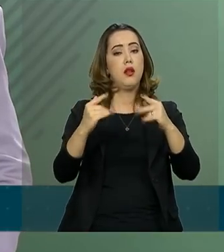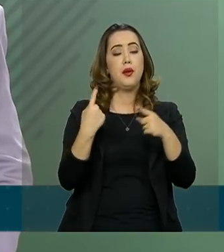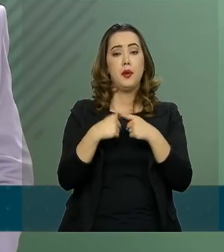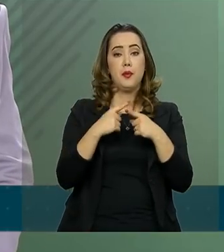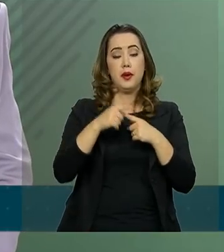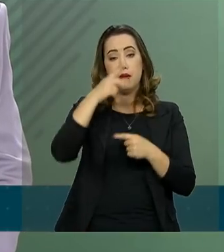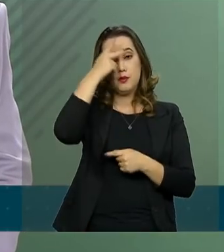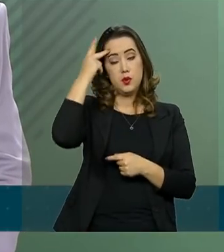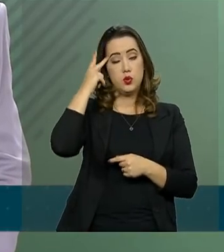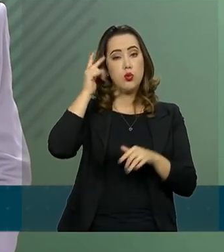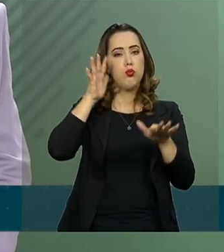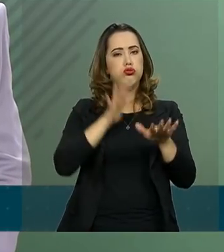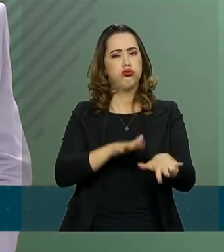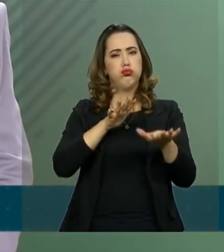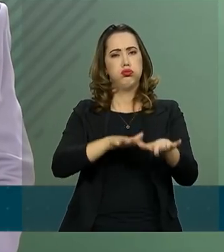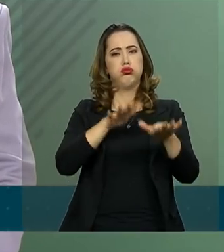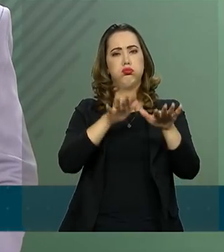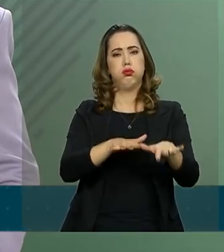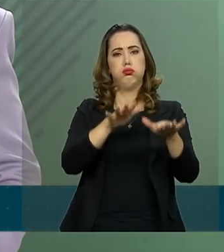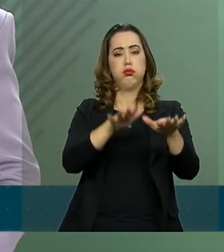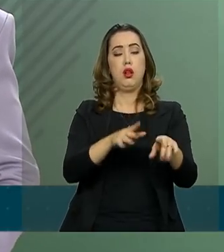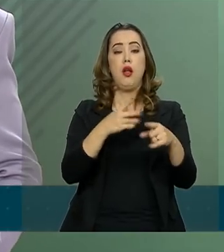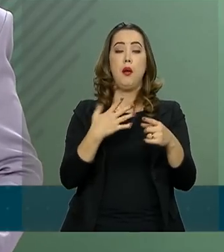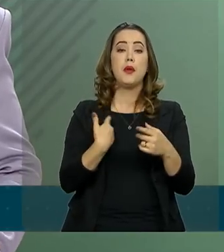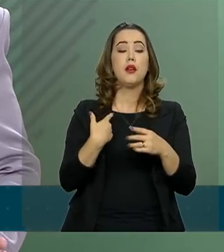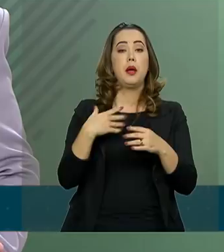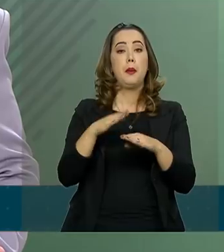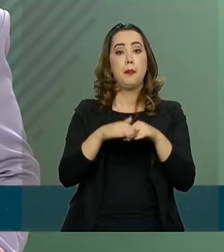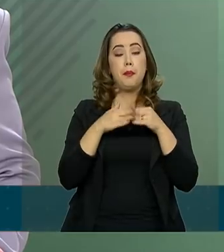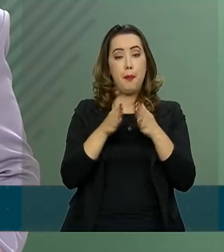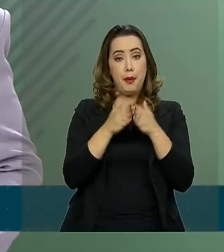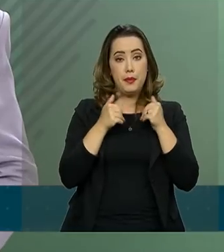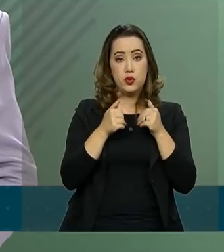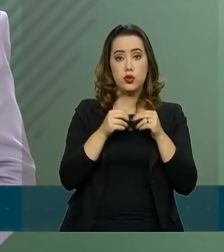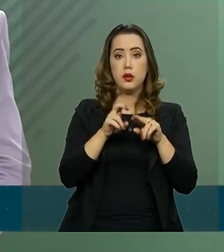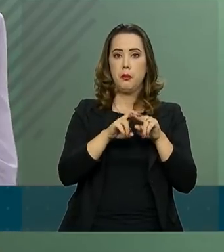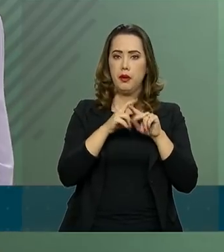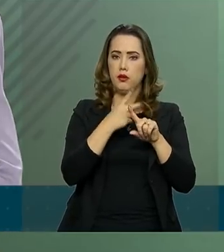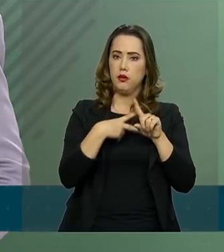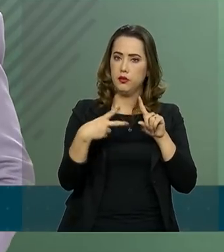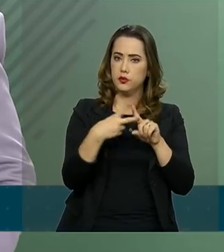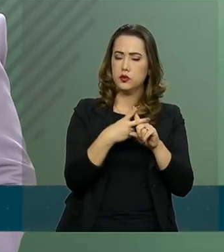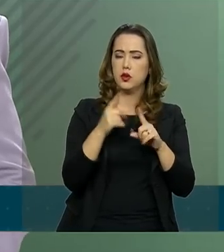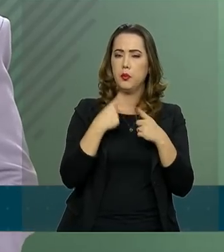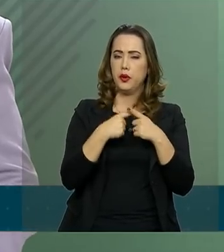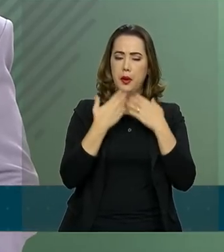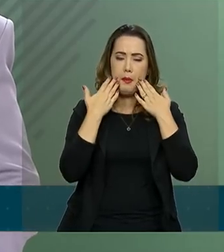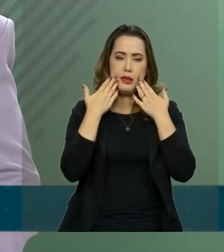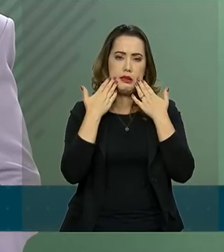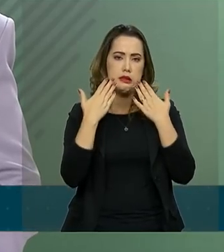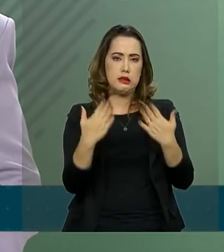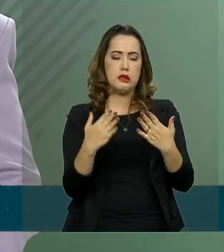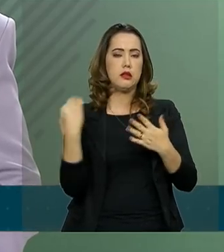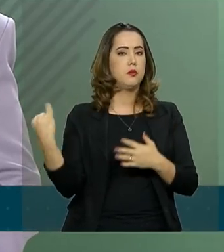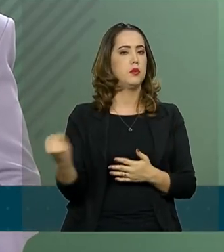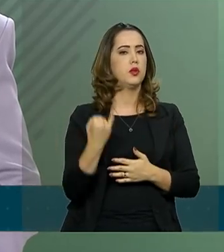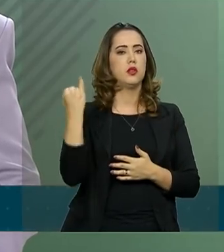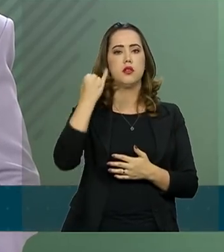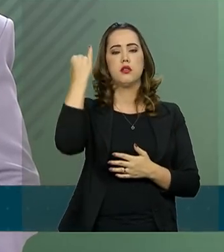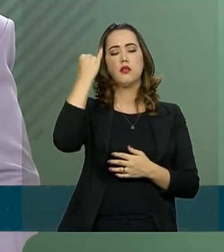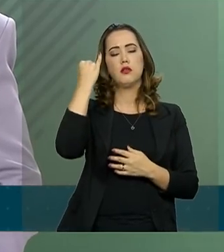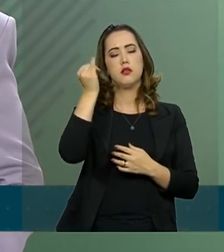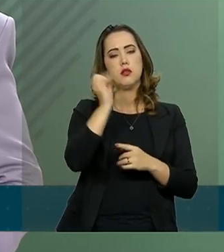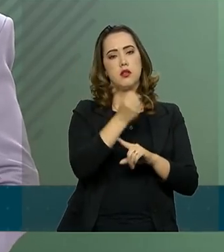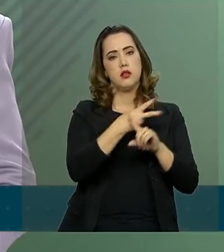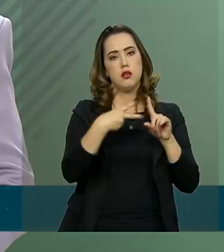defender a reforma da Previdência. O que poderia ser anacrônico? Não. É uma demonstração da importância da reforma da